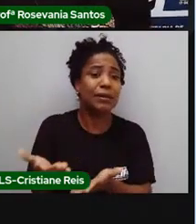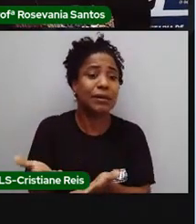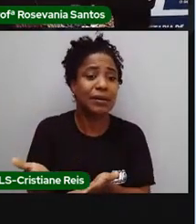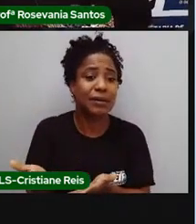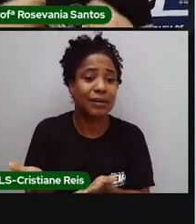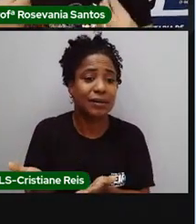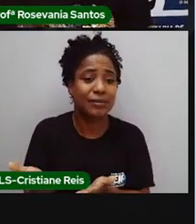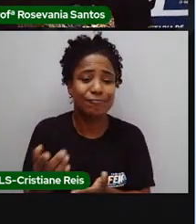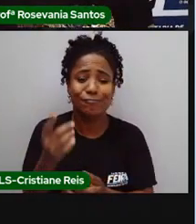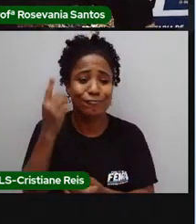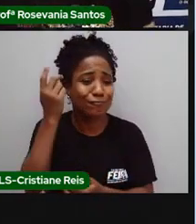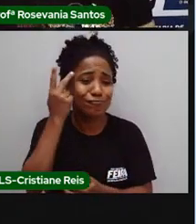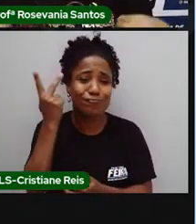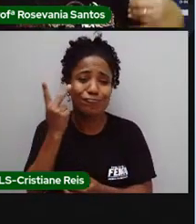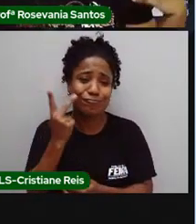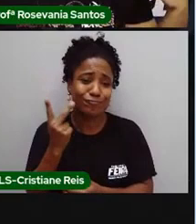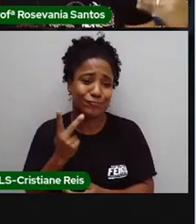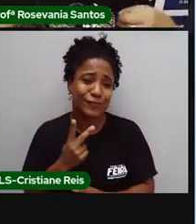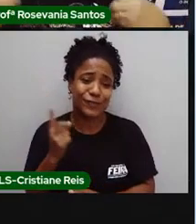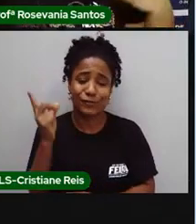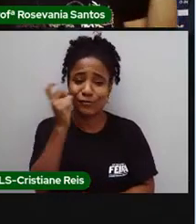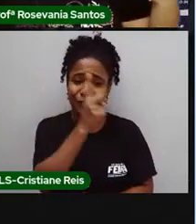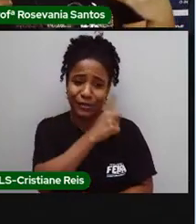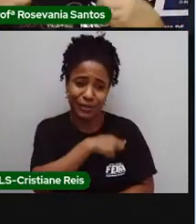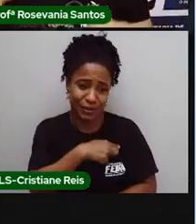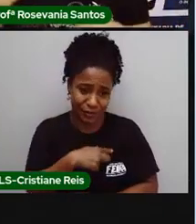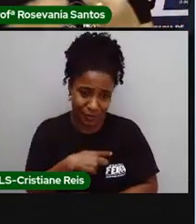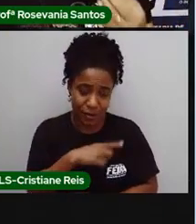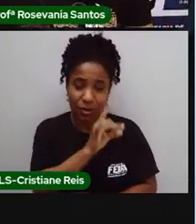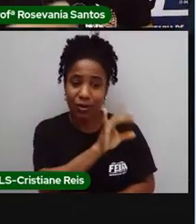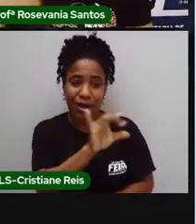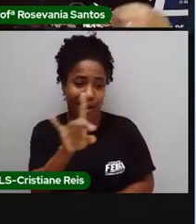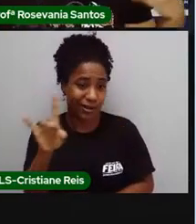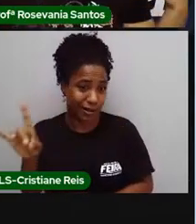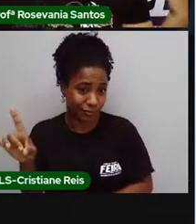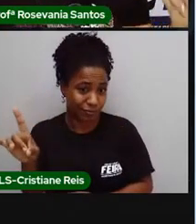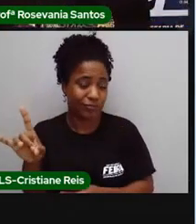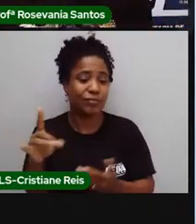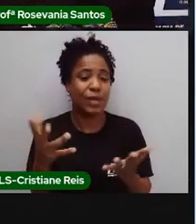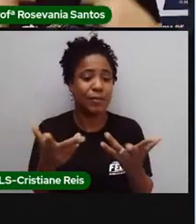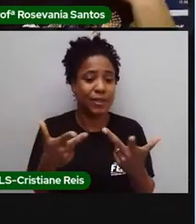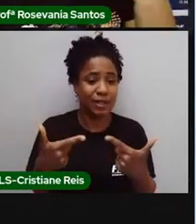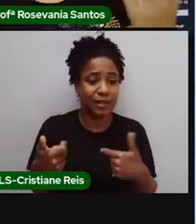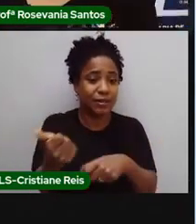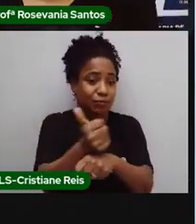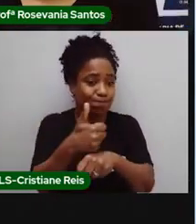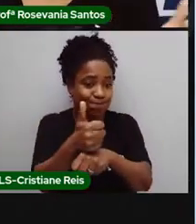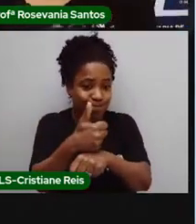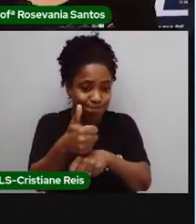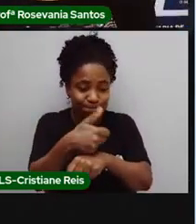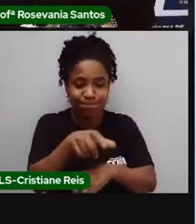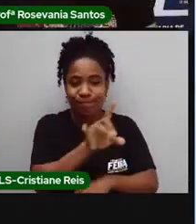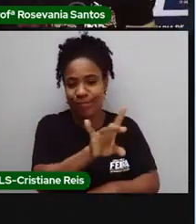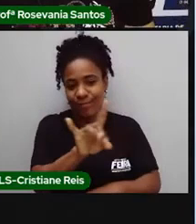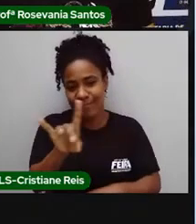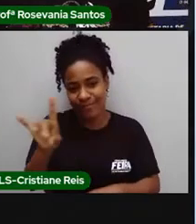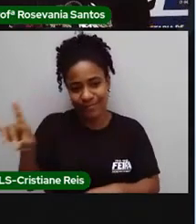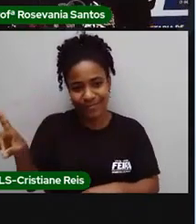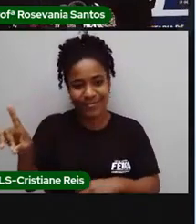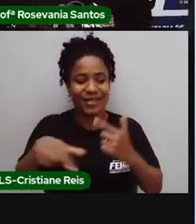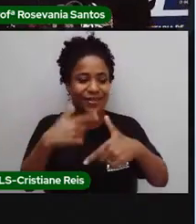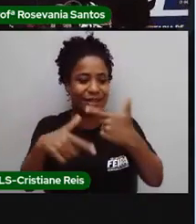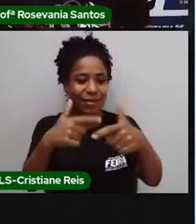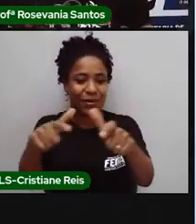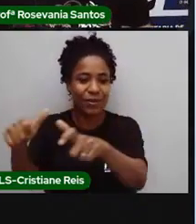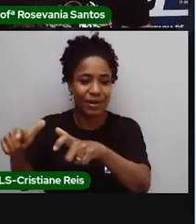todo mundo ali tem a sua função e tem as habilidades, além da formação, tem também as habilidades e o local que se desenvolve, né,